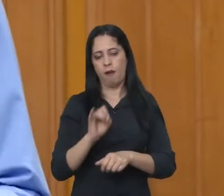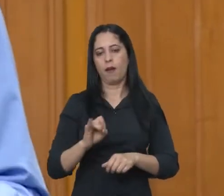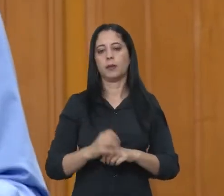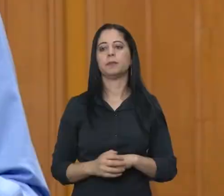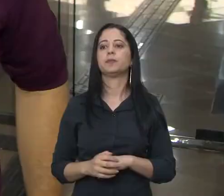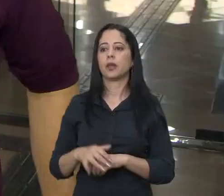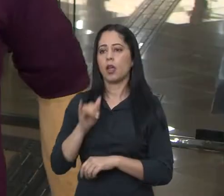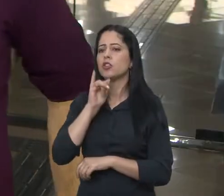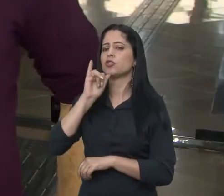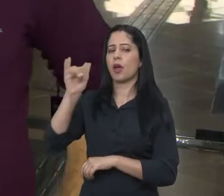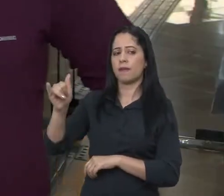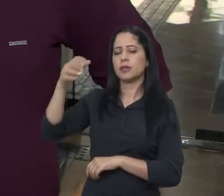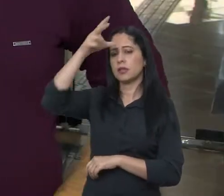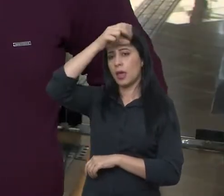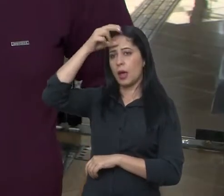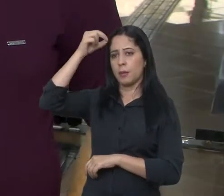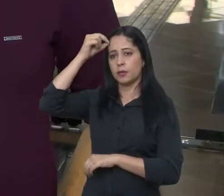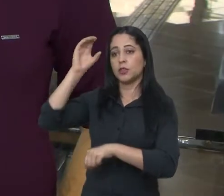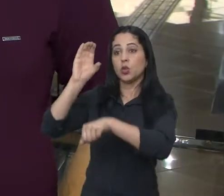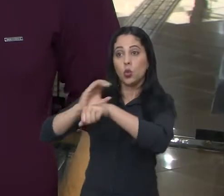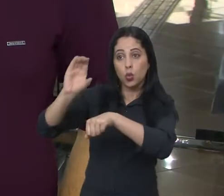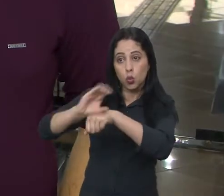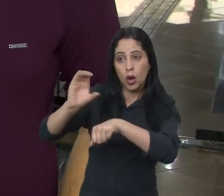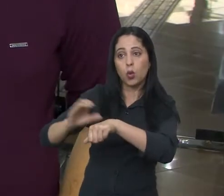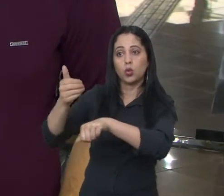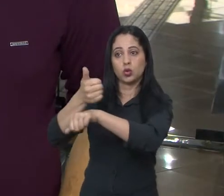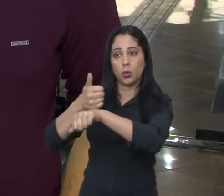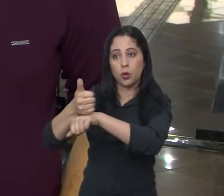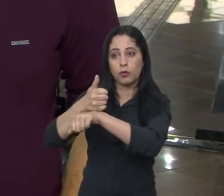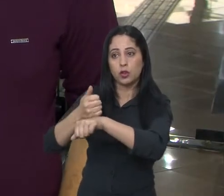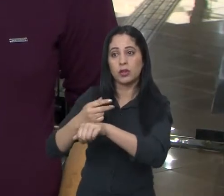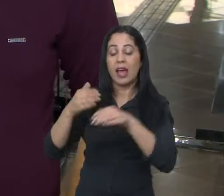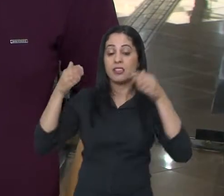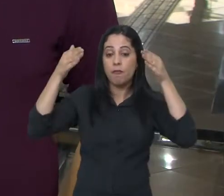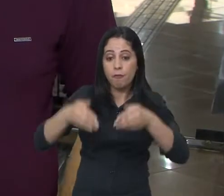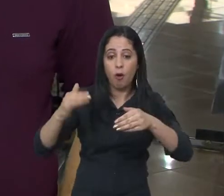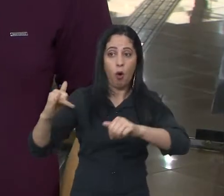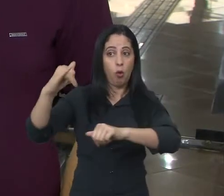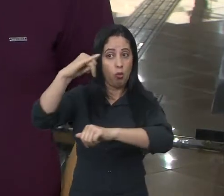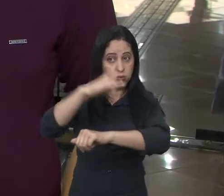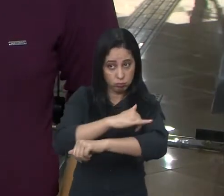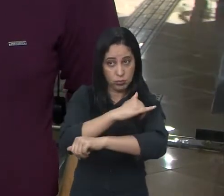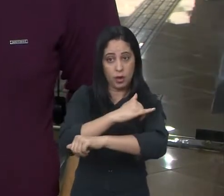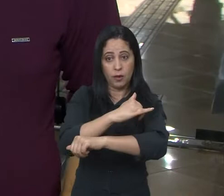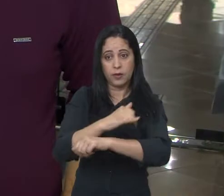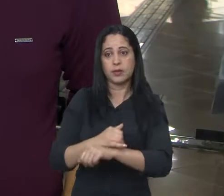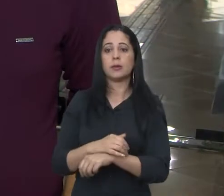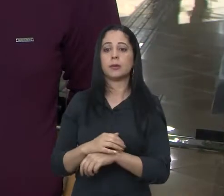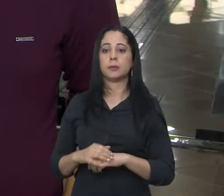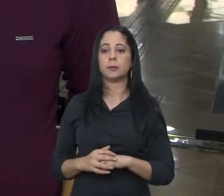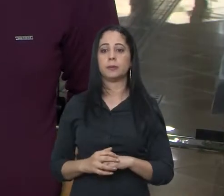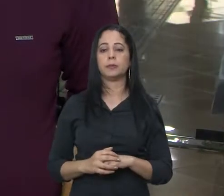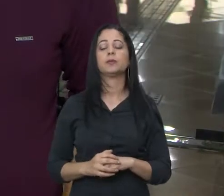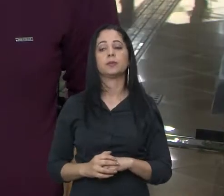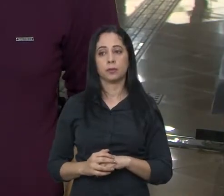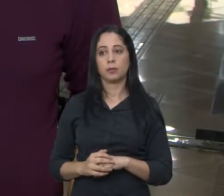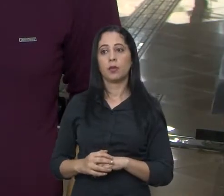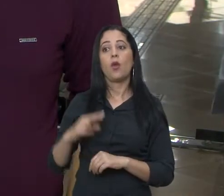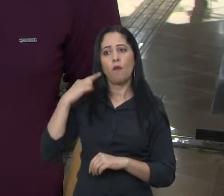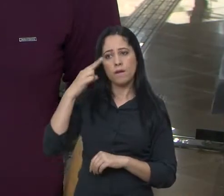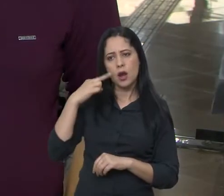nova estrutura. Podemos falar com a prefeitura para fazer cursos de novos profissionais para a cidade, que é uma